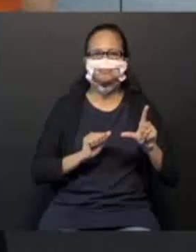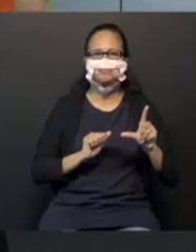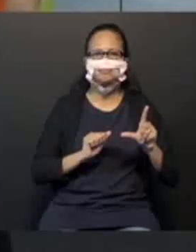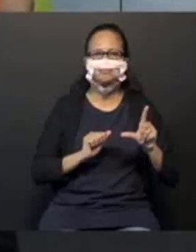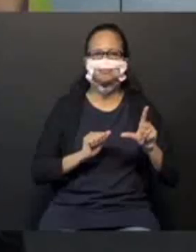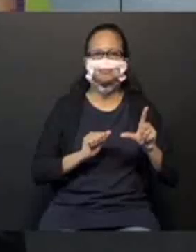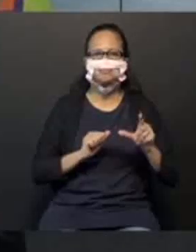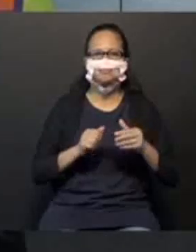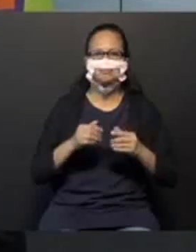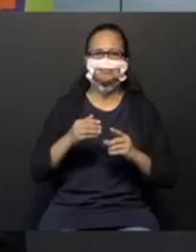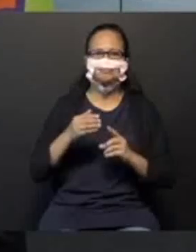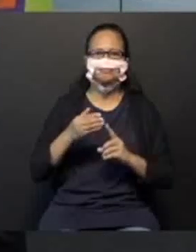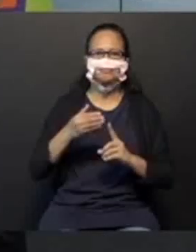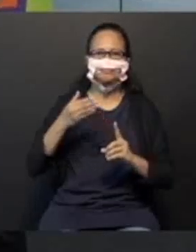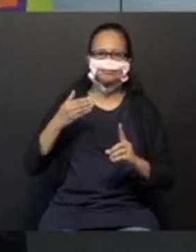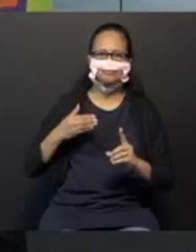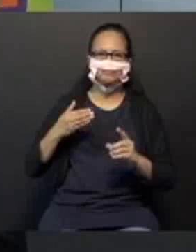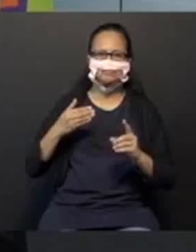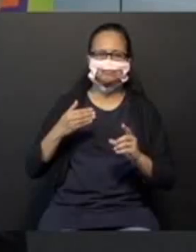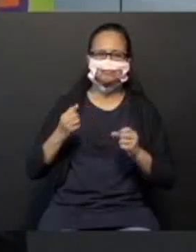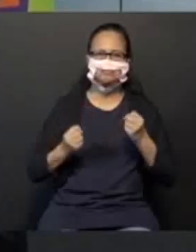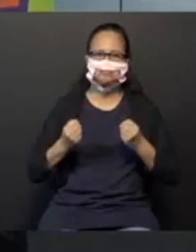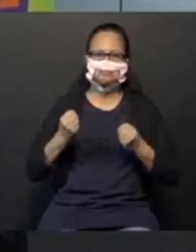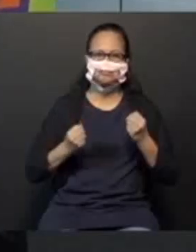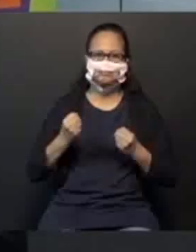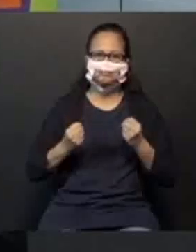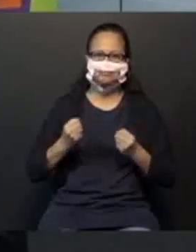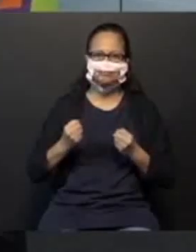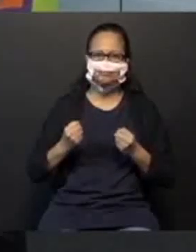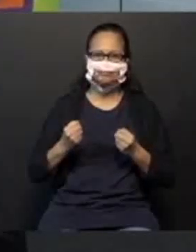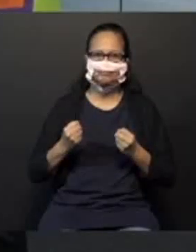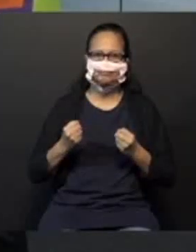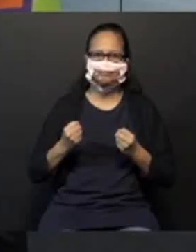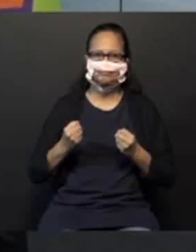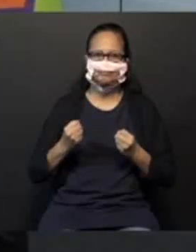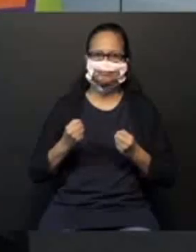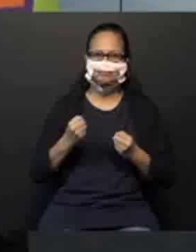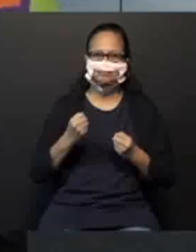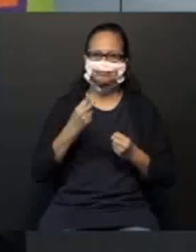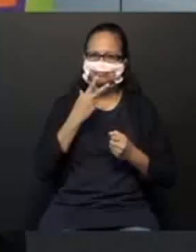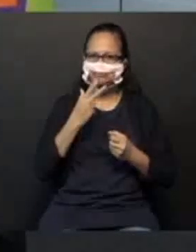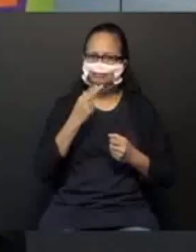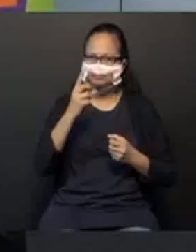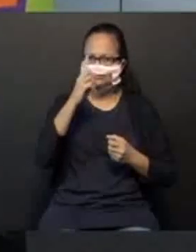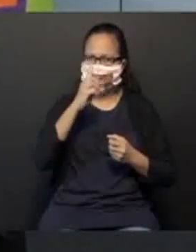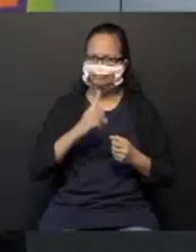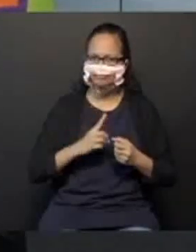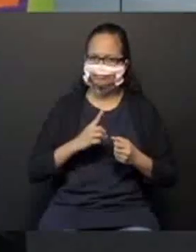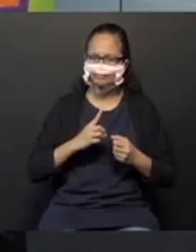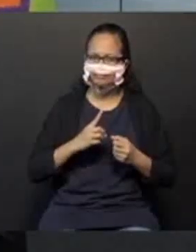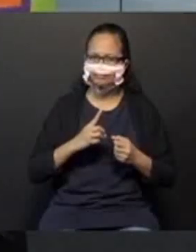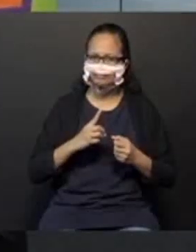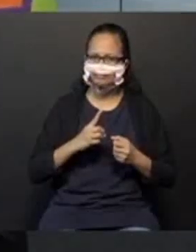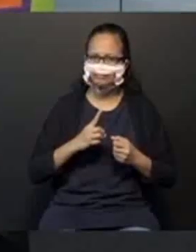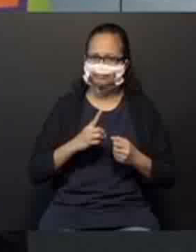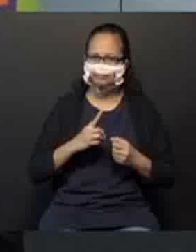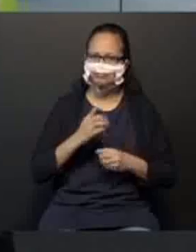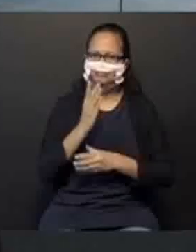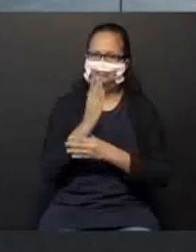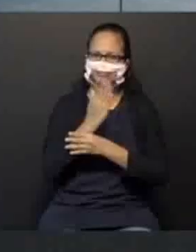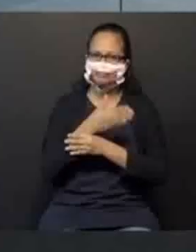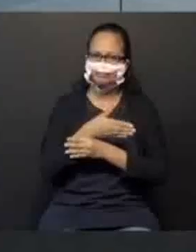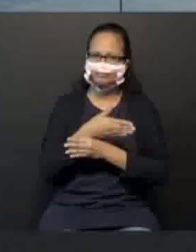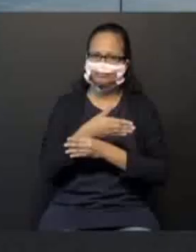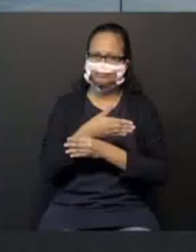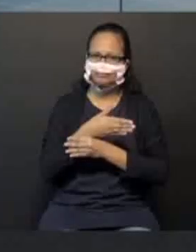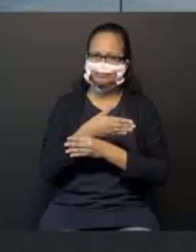Atrás do táxi. Olha aqui o táxi. Circulei para vocês de amarelo. Atrás do táxi. Olha a setinha, ó.